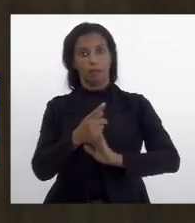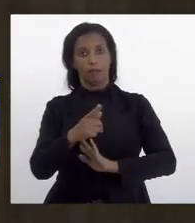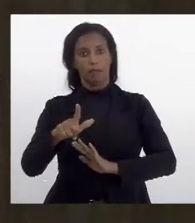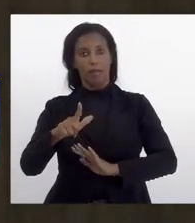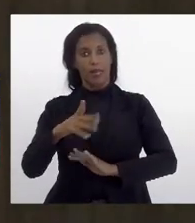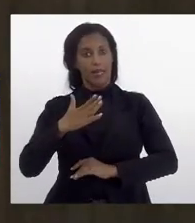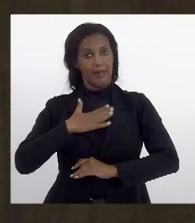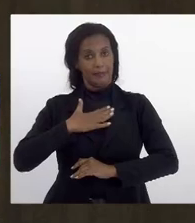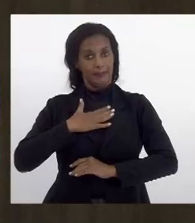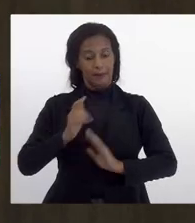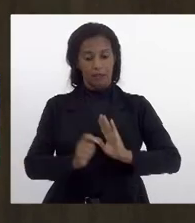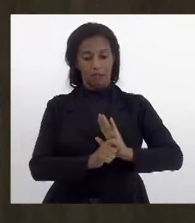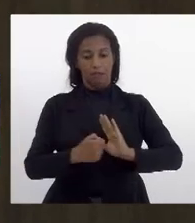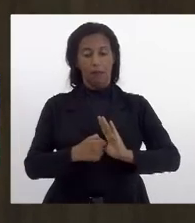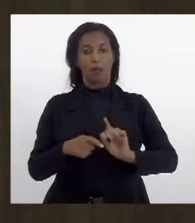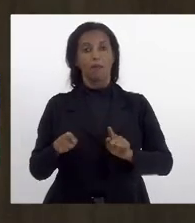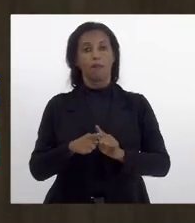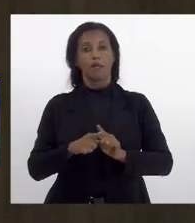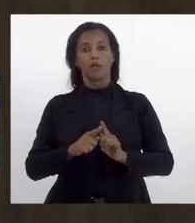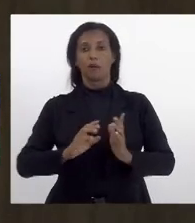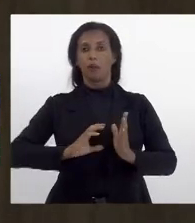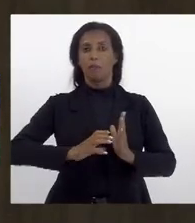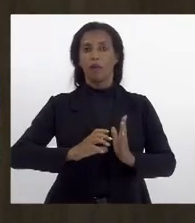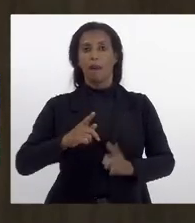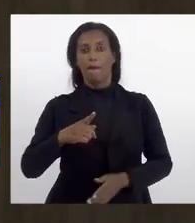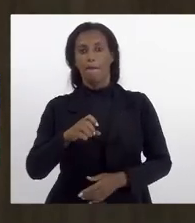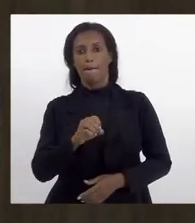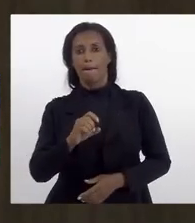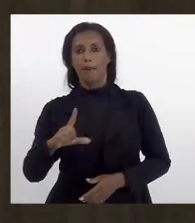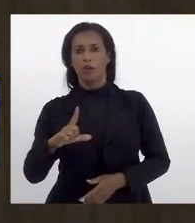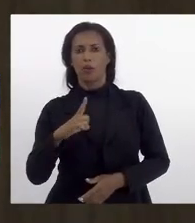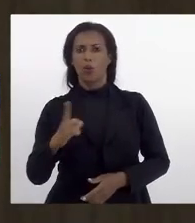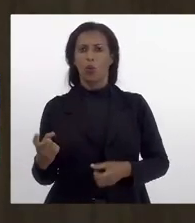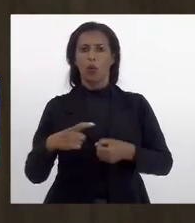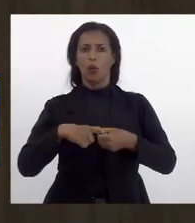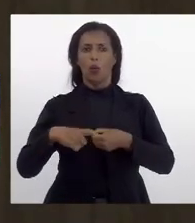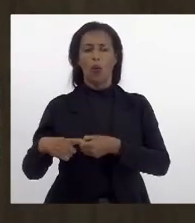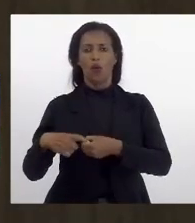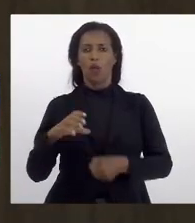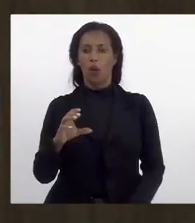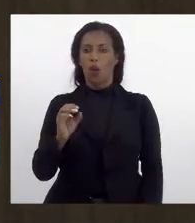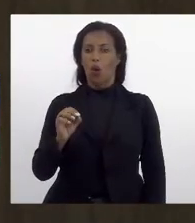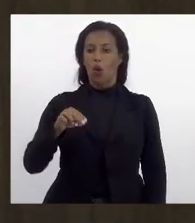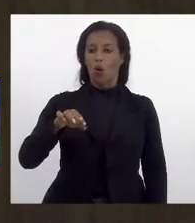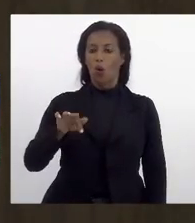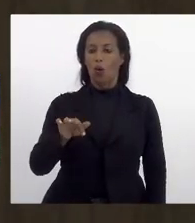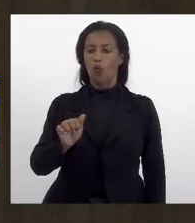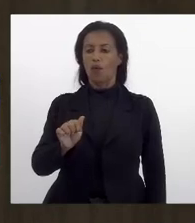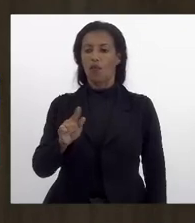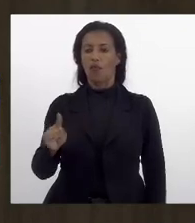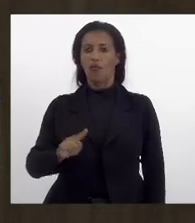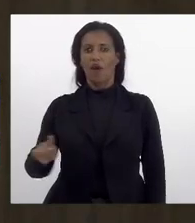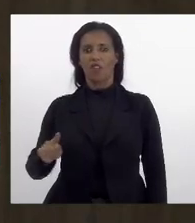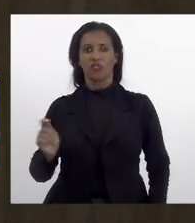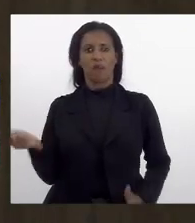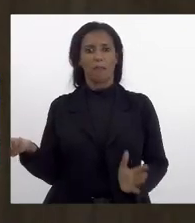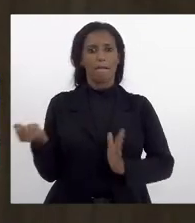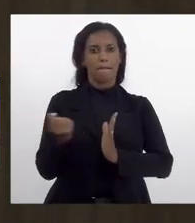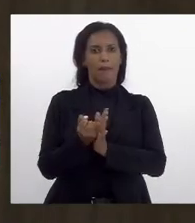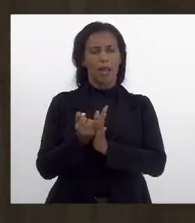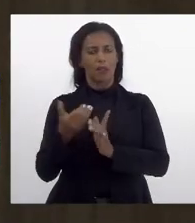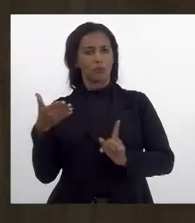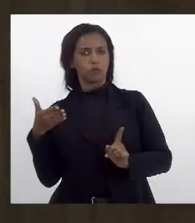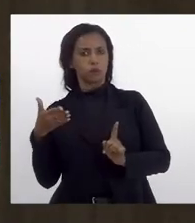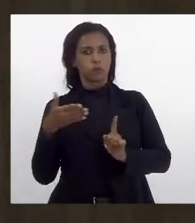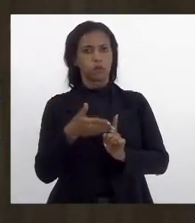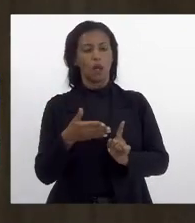da bancada do PSOL que tenta internalizar um convênio com FAZ que traz um impacto direto para a